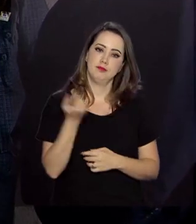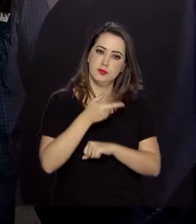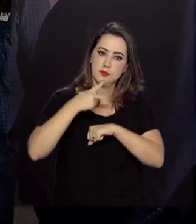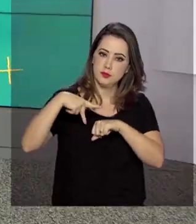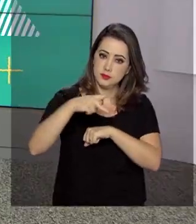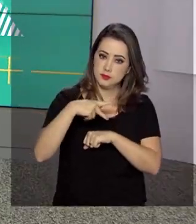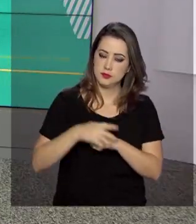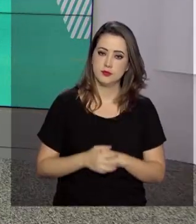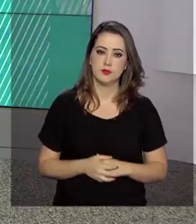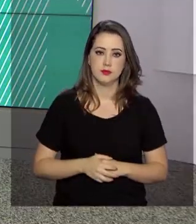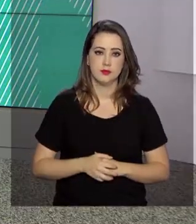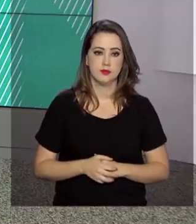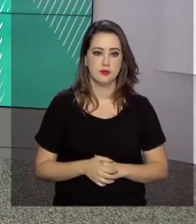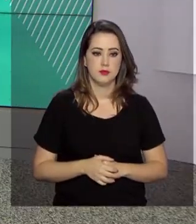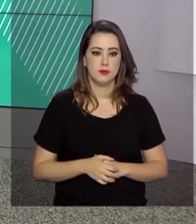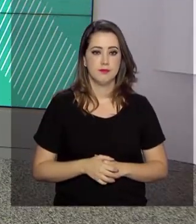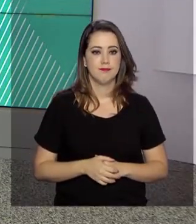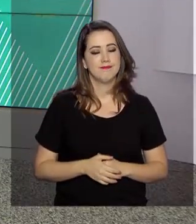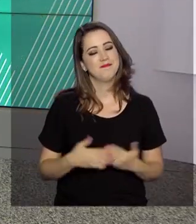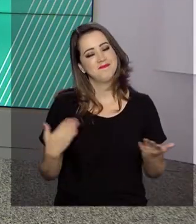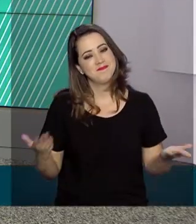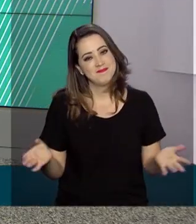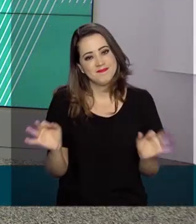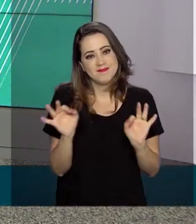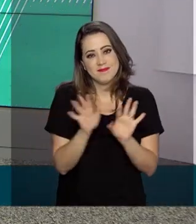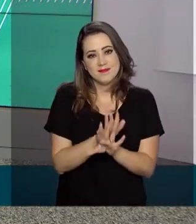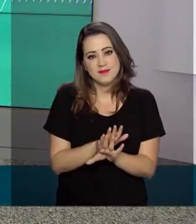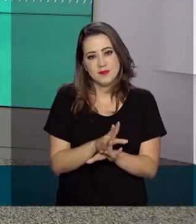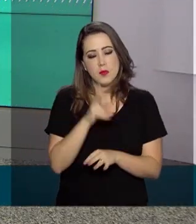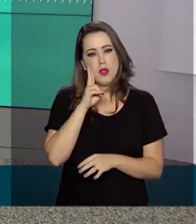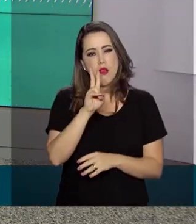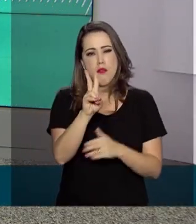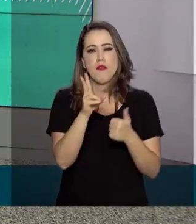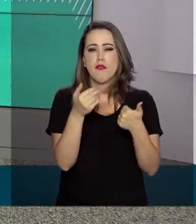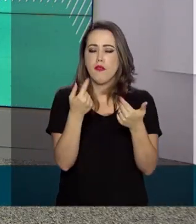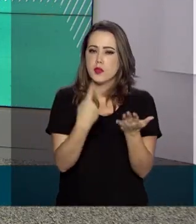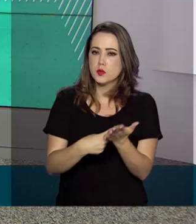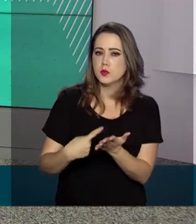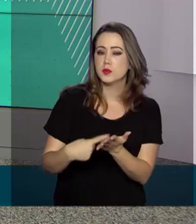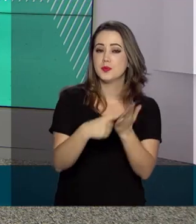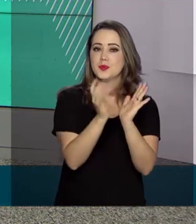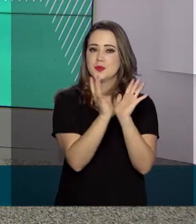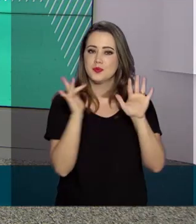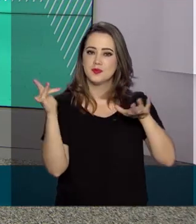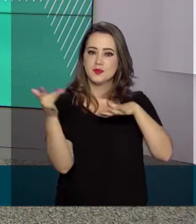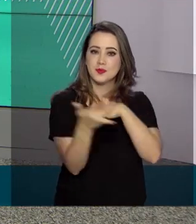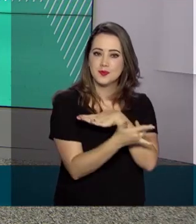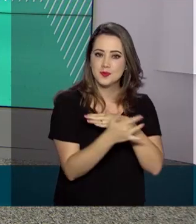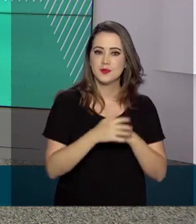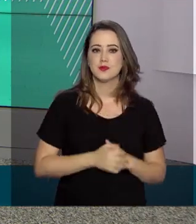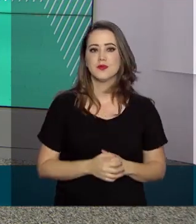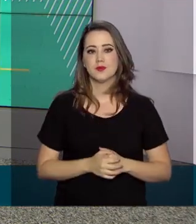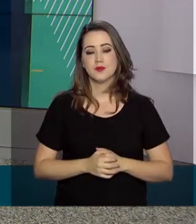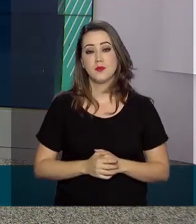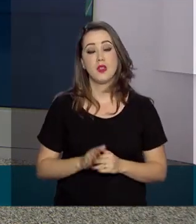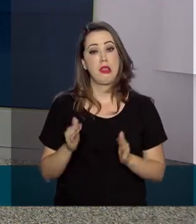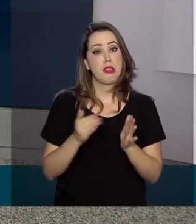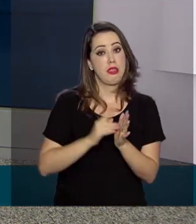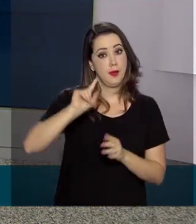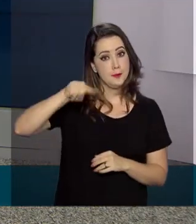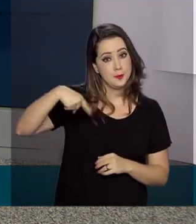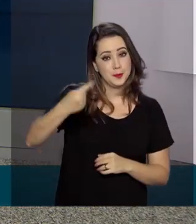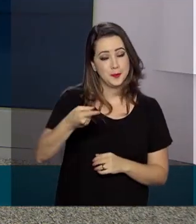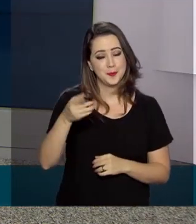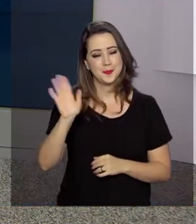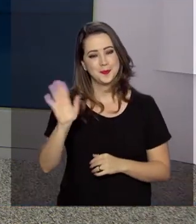população. O governo agora termina aqui. Acompanhe a gente também pelas nossas redes sociais. Nos encontramos